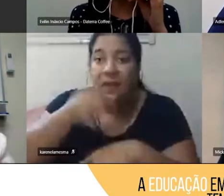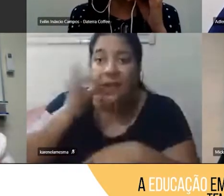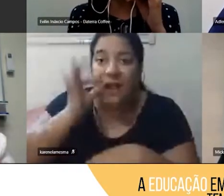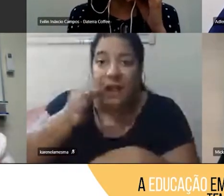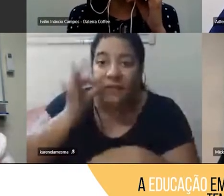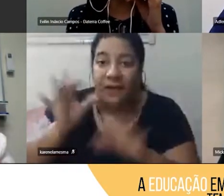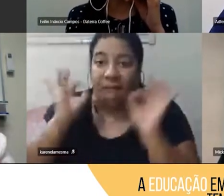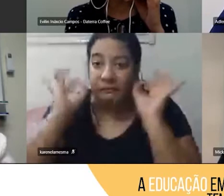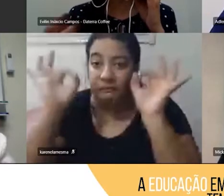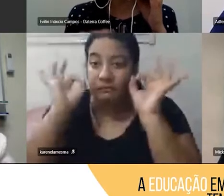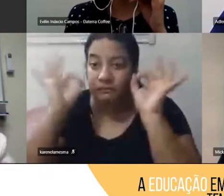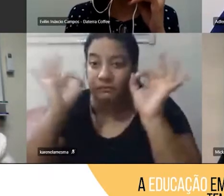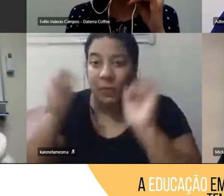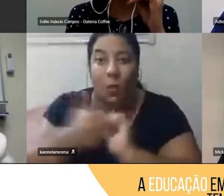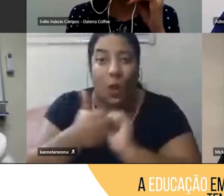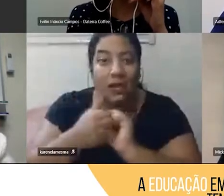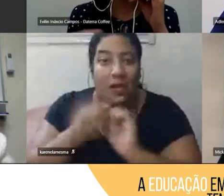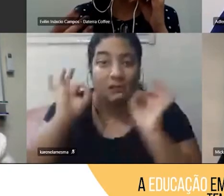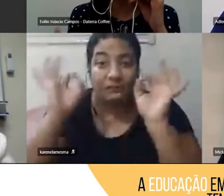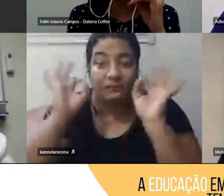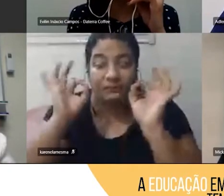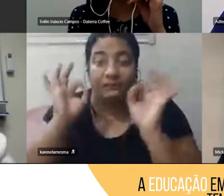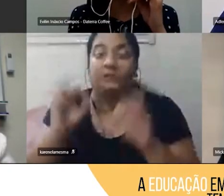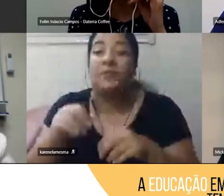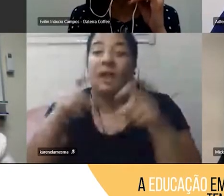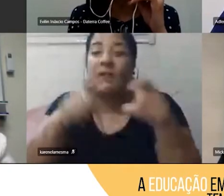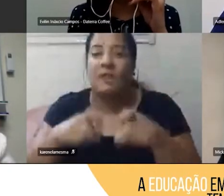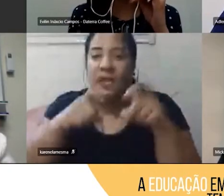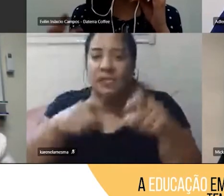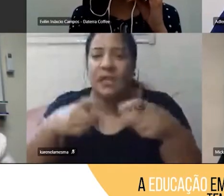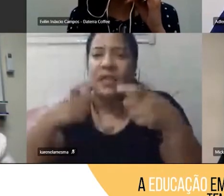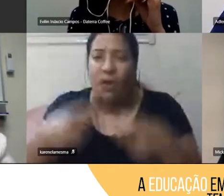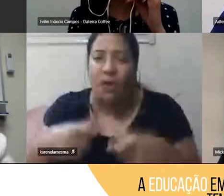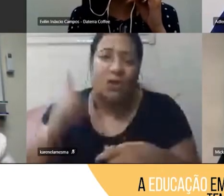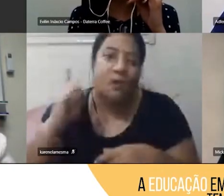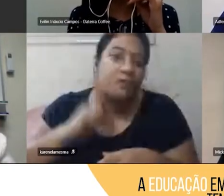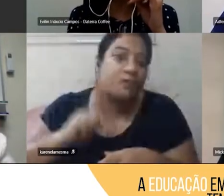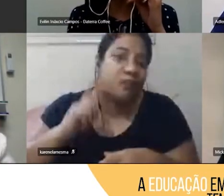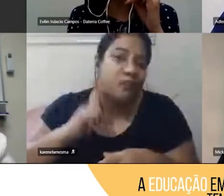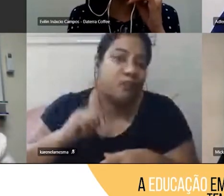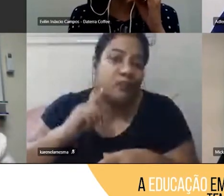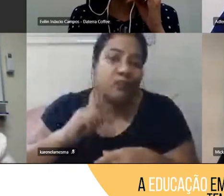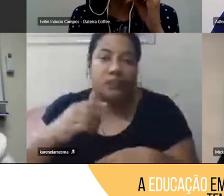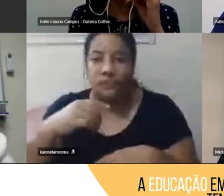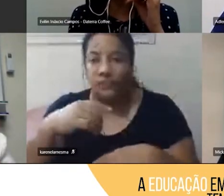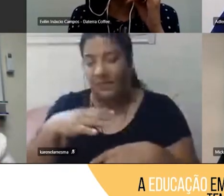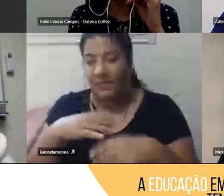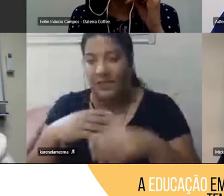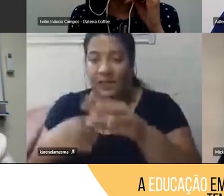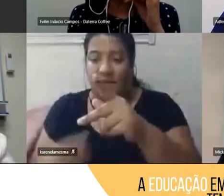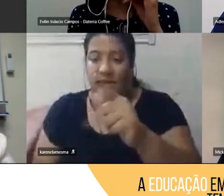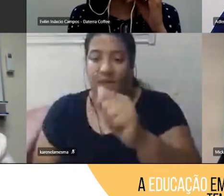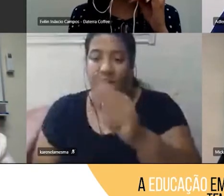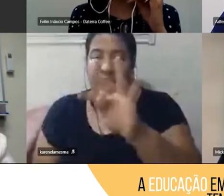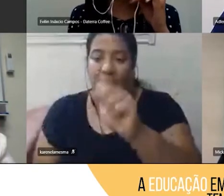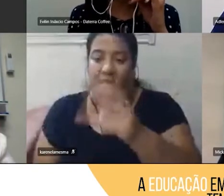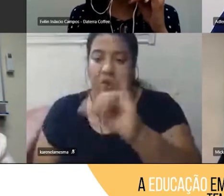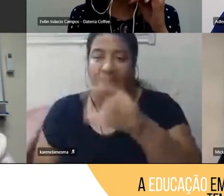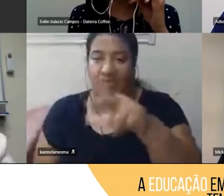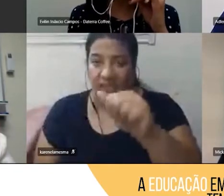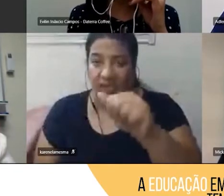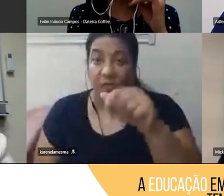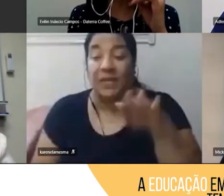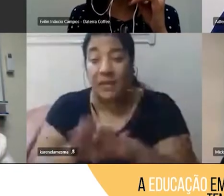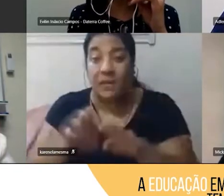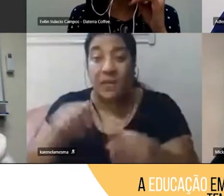fazendas estão na cidade de patrocínio, no estado de Minas Gerais e também Franca, que é no estado de São Paulo. E, para nós,